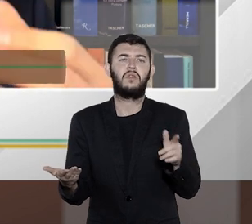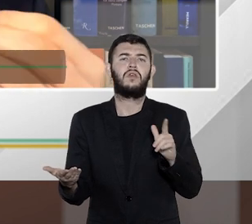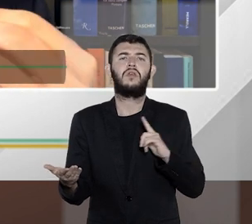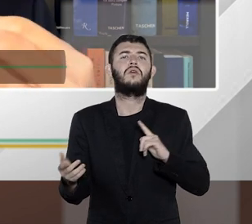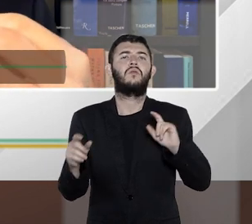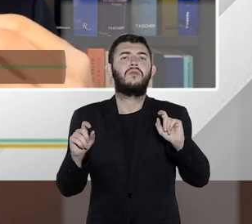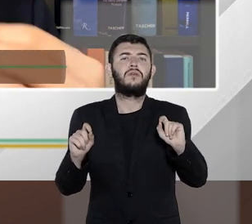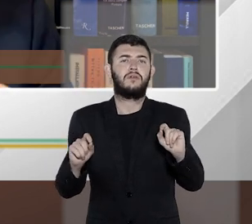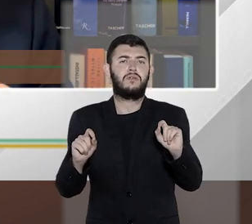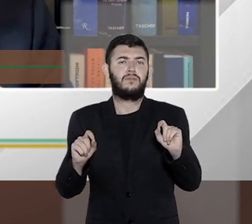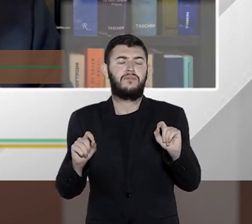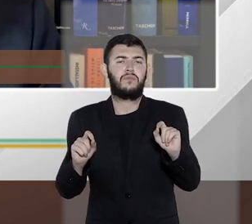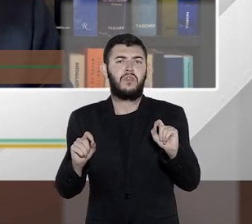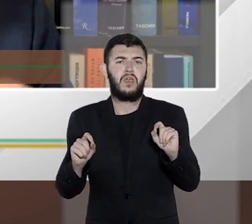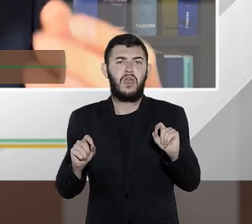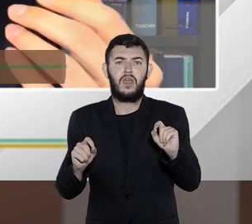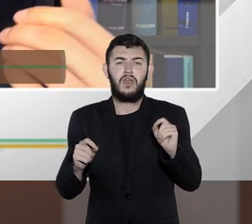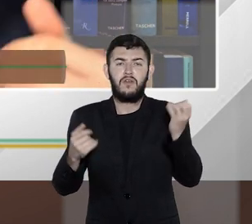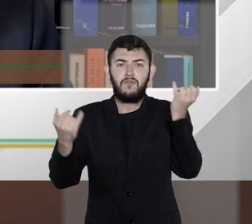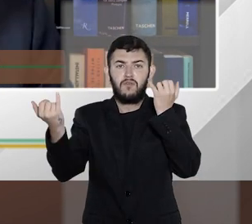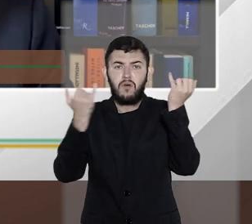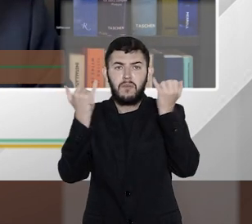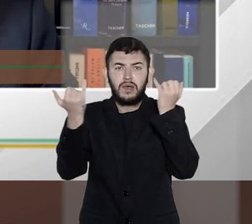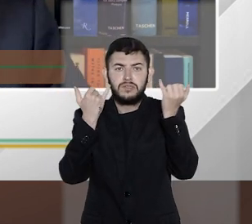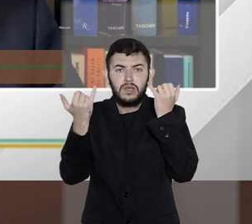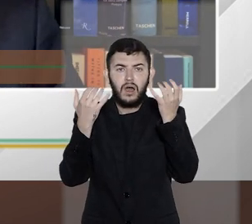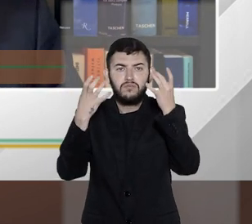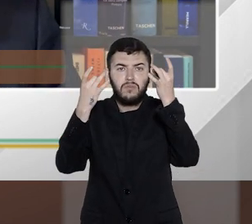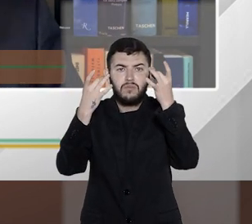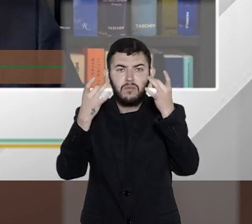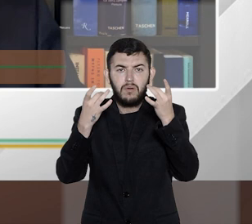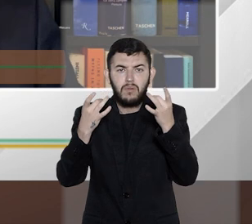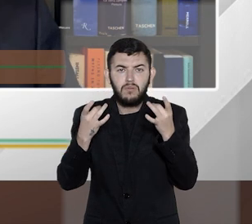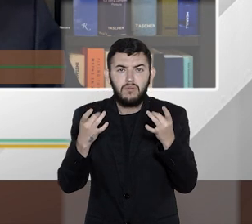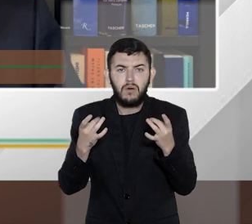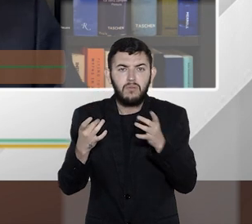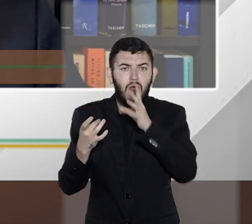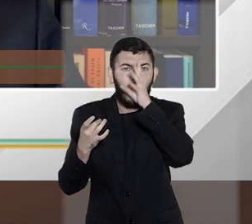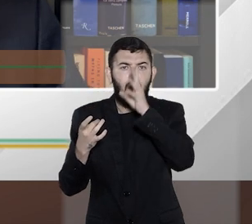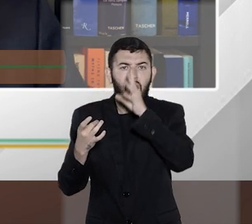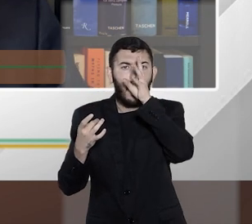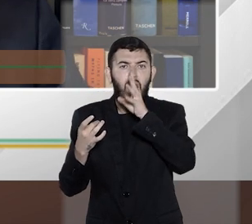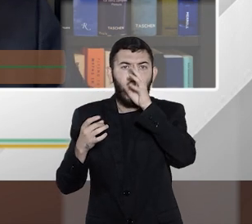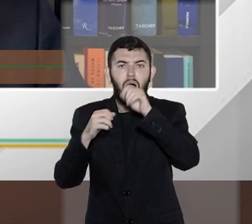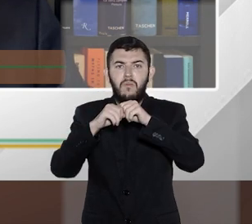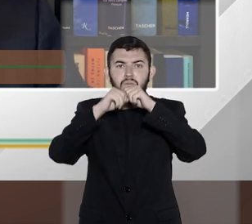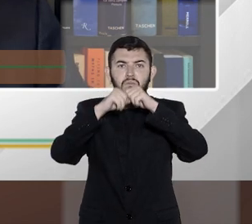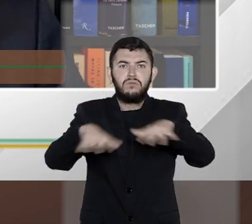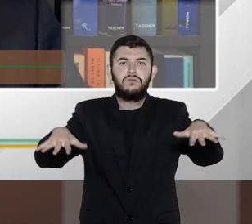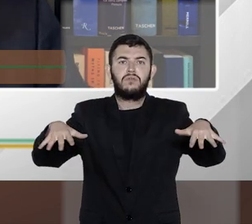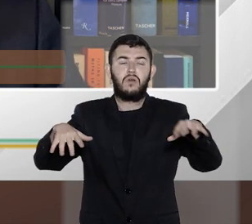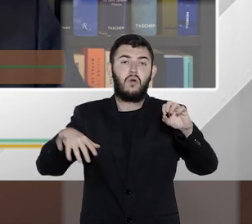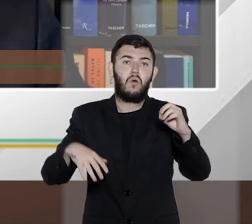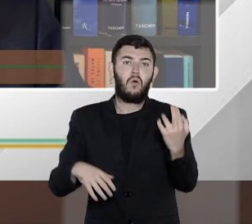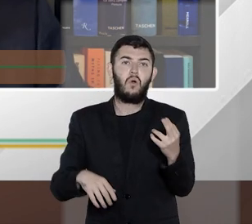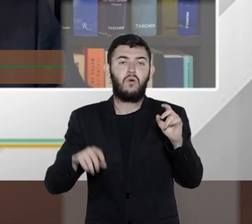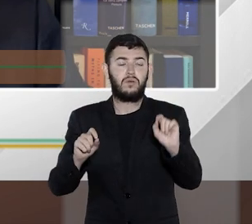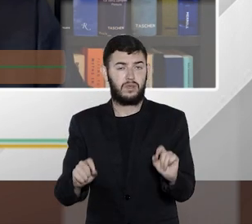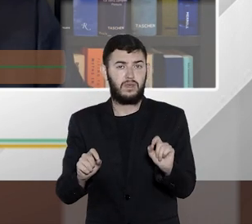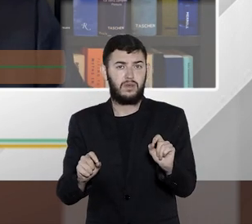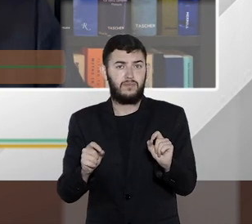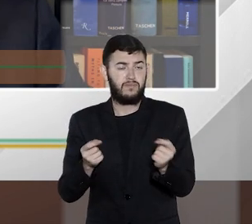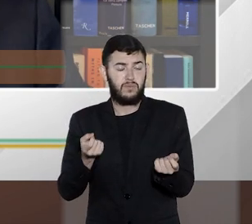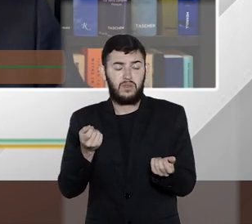espaços possíveis para vazamento de dados e também para um mau tratamento de dados ou um tratamento